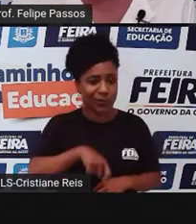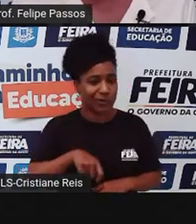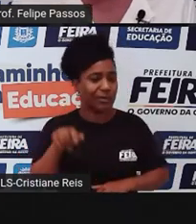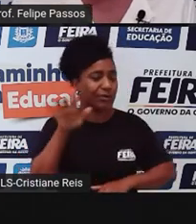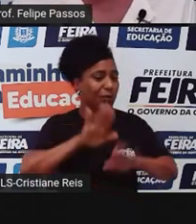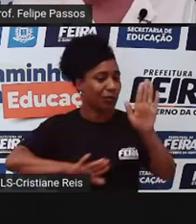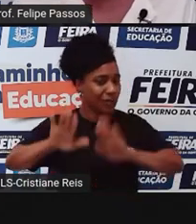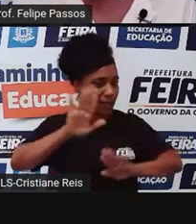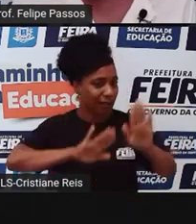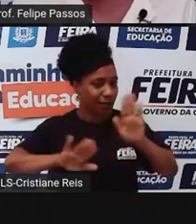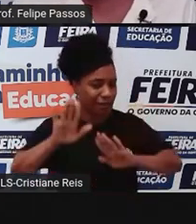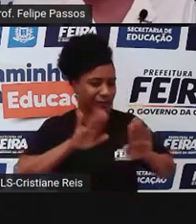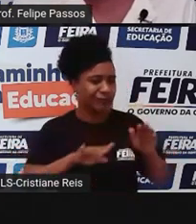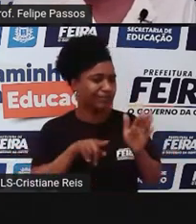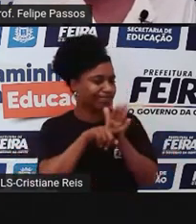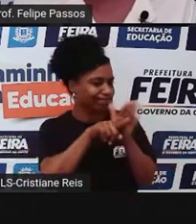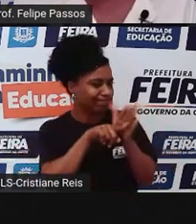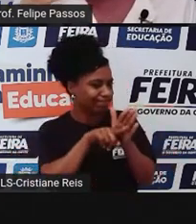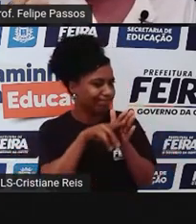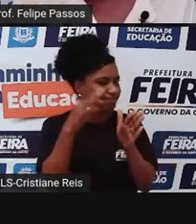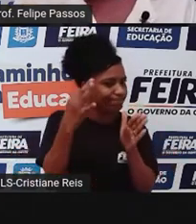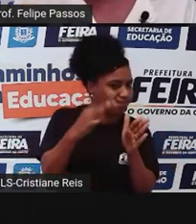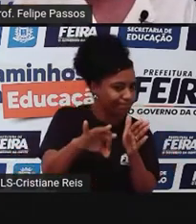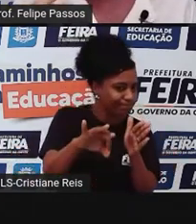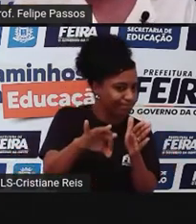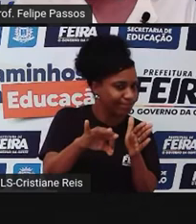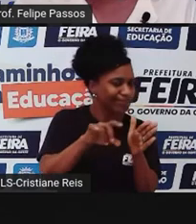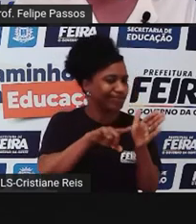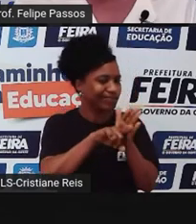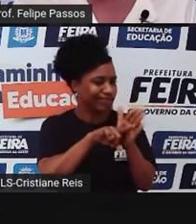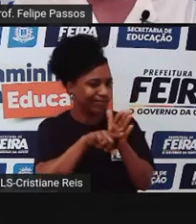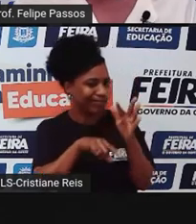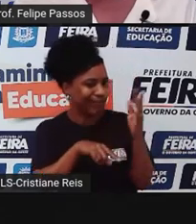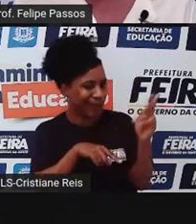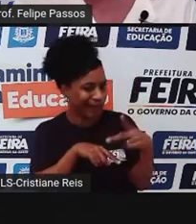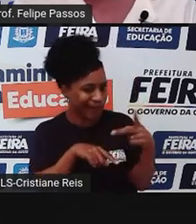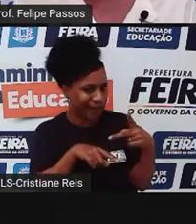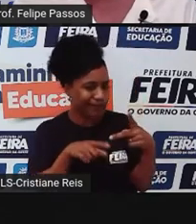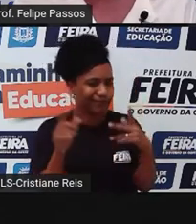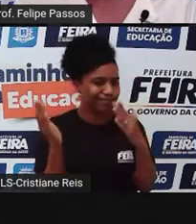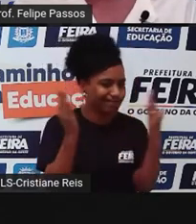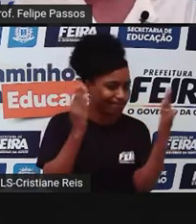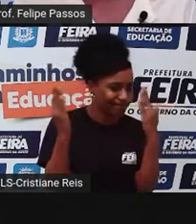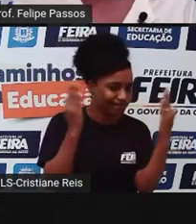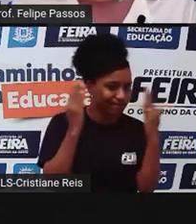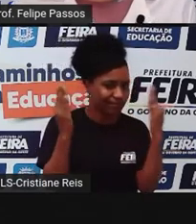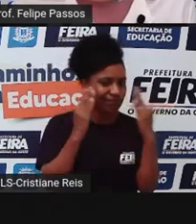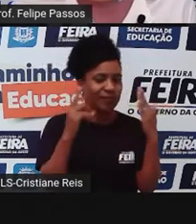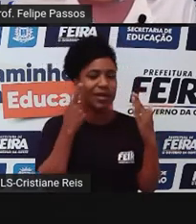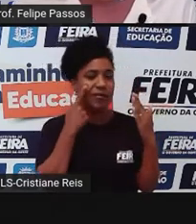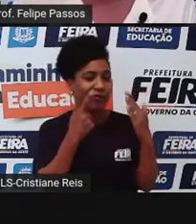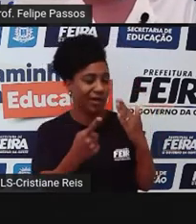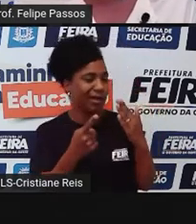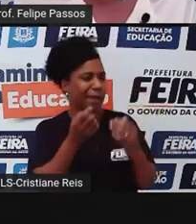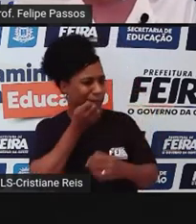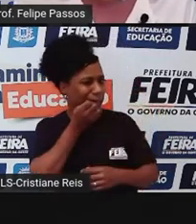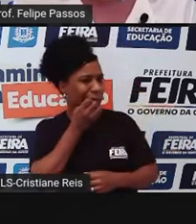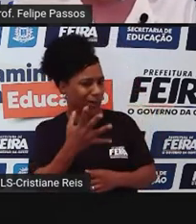outro, né, então a gente precisa começar a pensar, refletir sobre o que é entretenimento de qualidade.